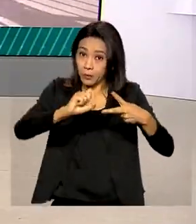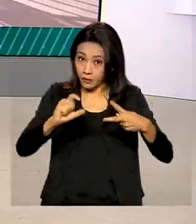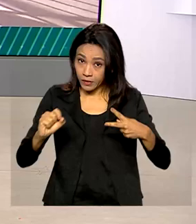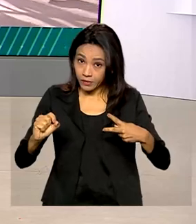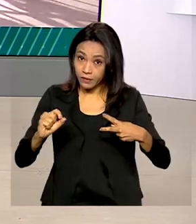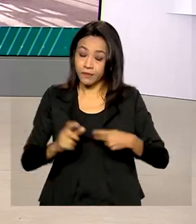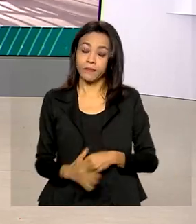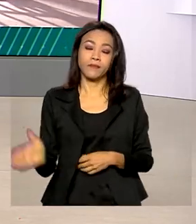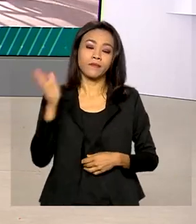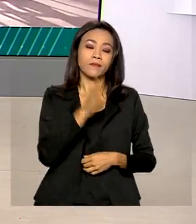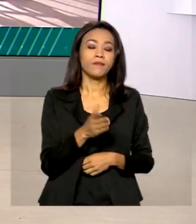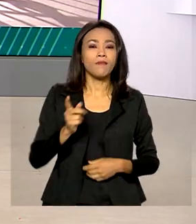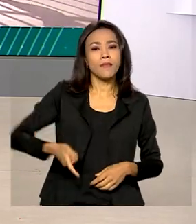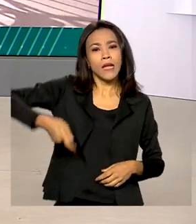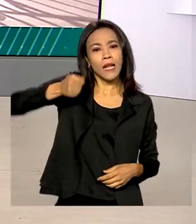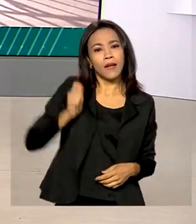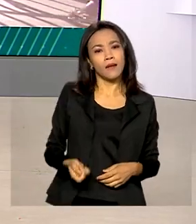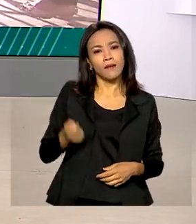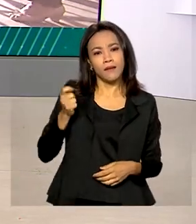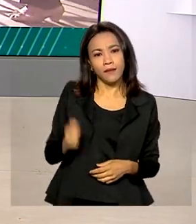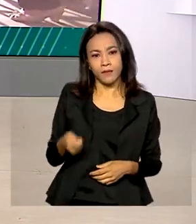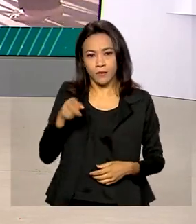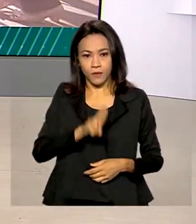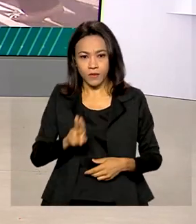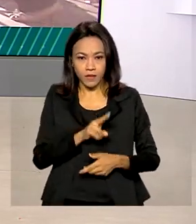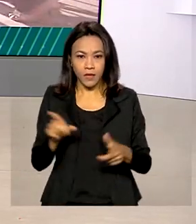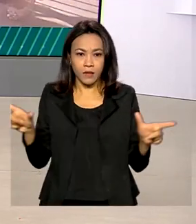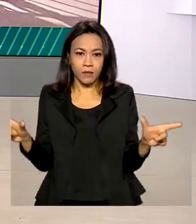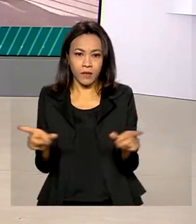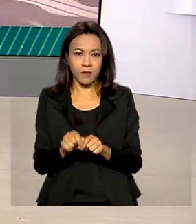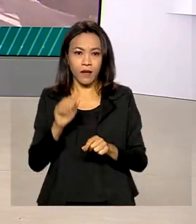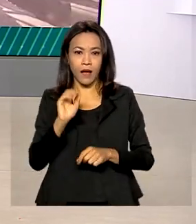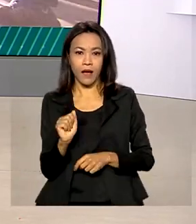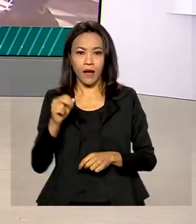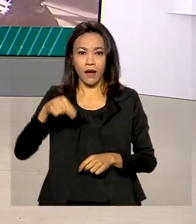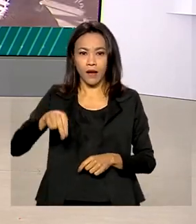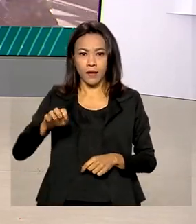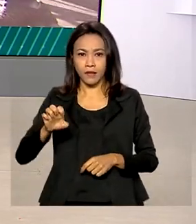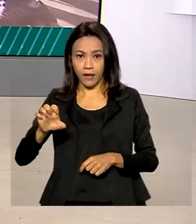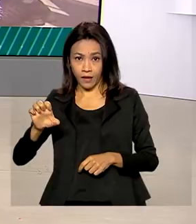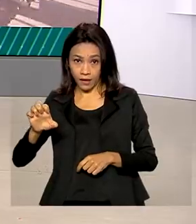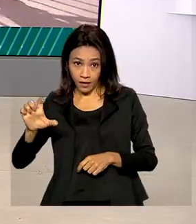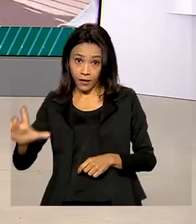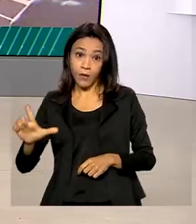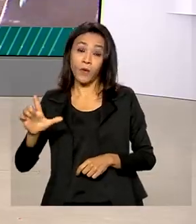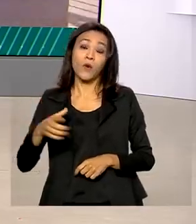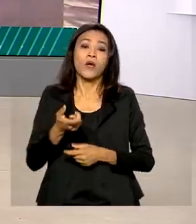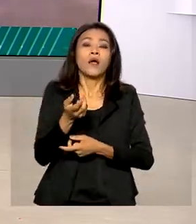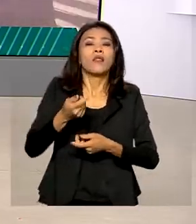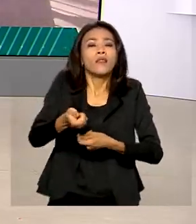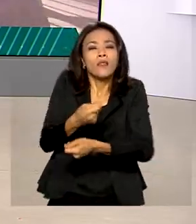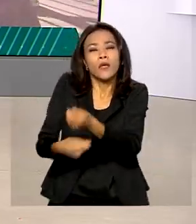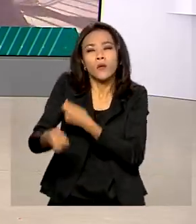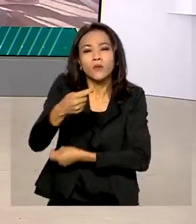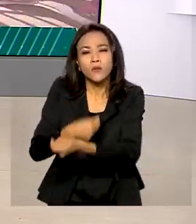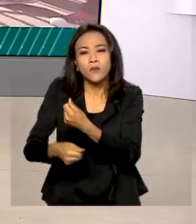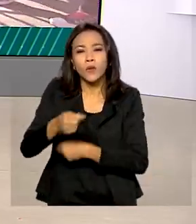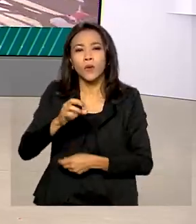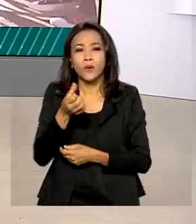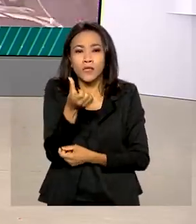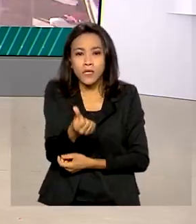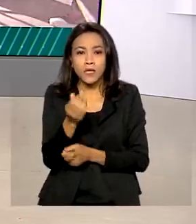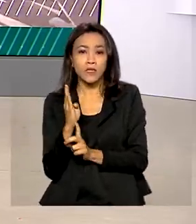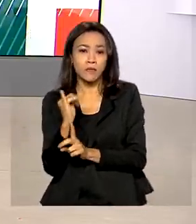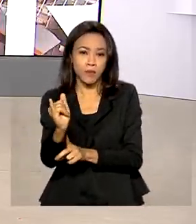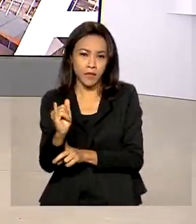Leilão realizado pela Agência Nacional de Energia Elétrica negociou mais de 6 bilhões e meio de reais em contratos